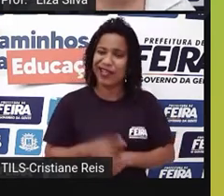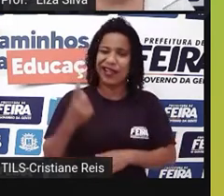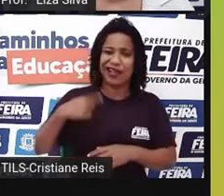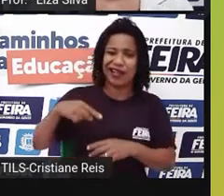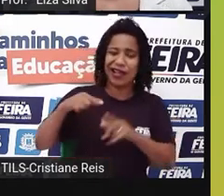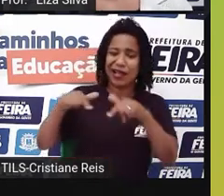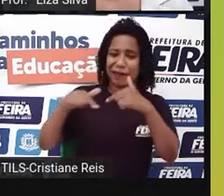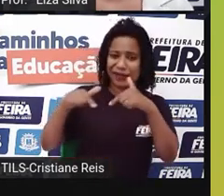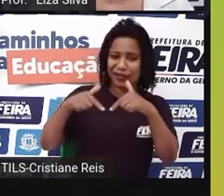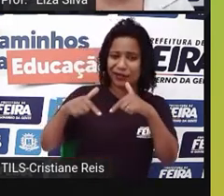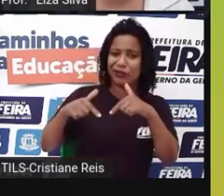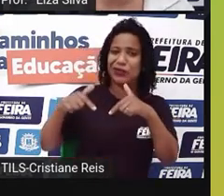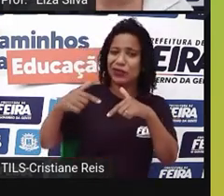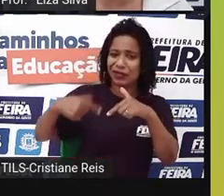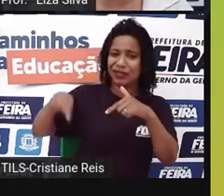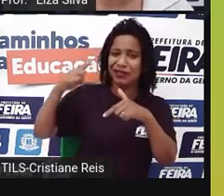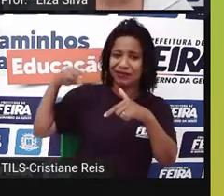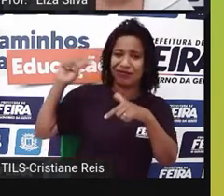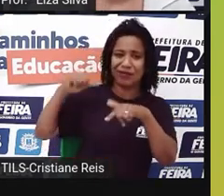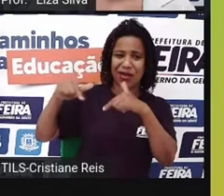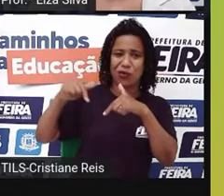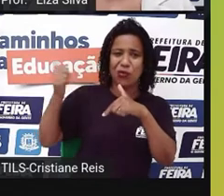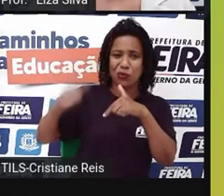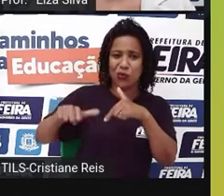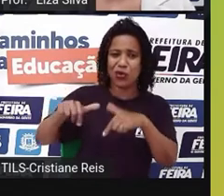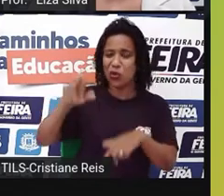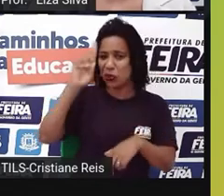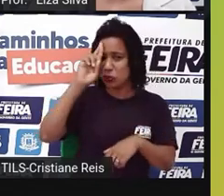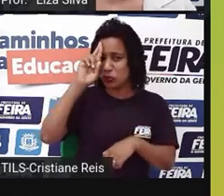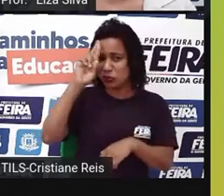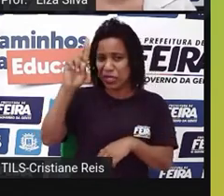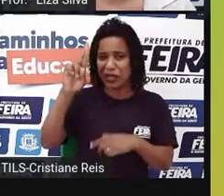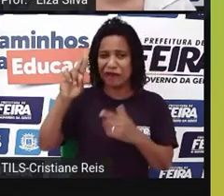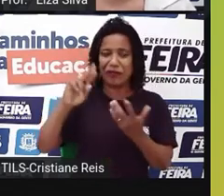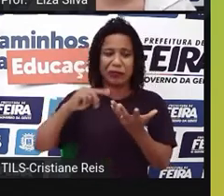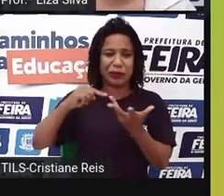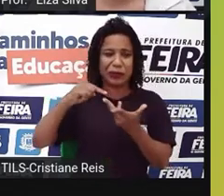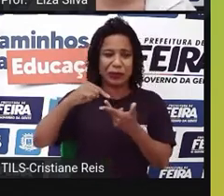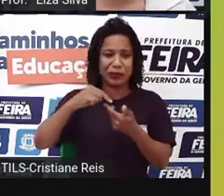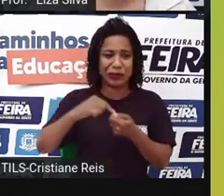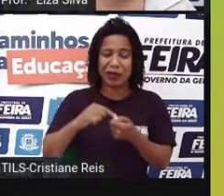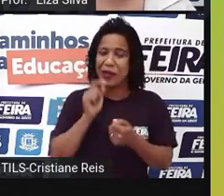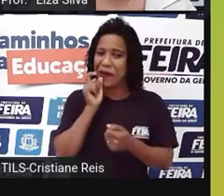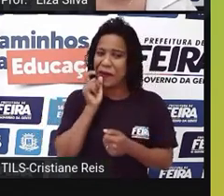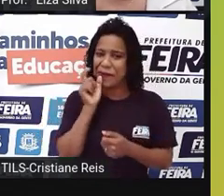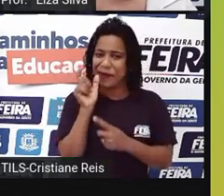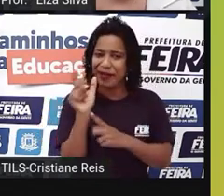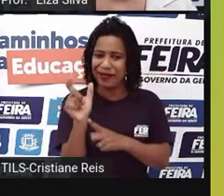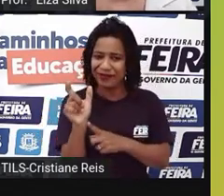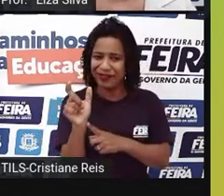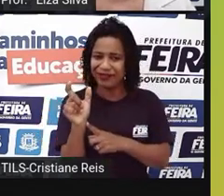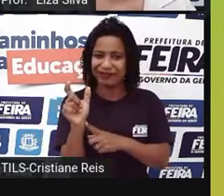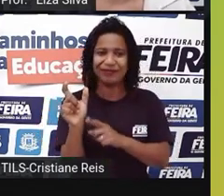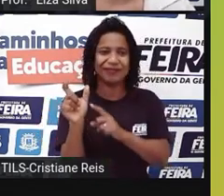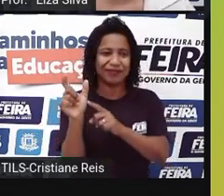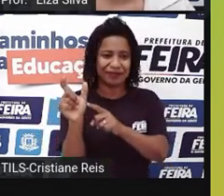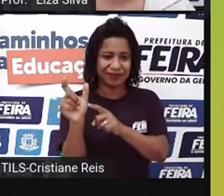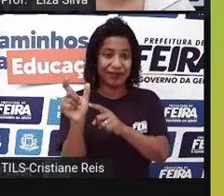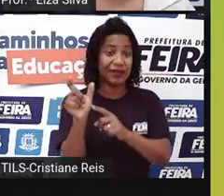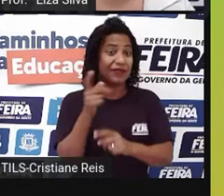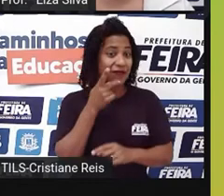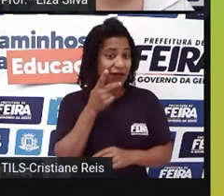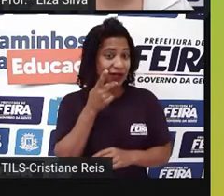anterior, do chefe anterior. Utilizou palavras ofensivas. Vocês se lembram? O jerk,